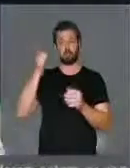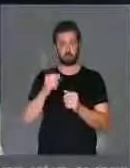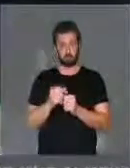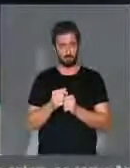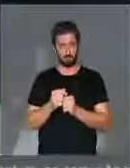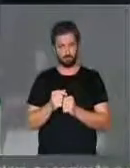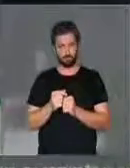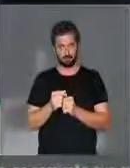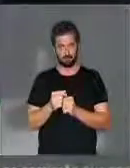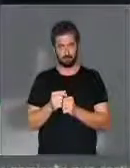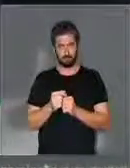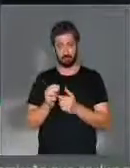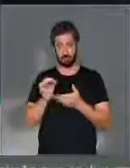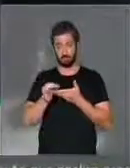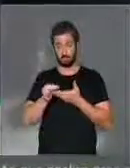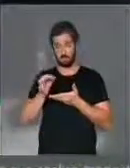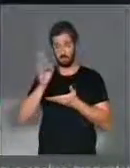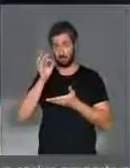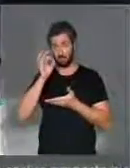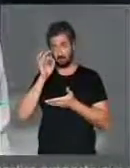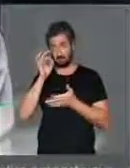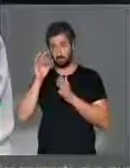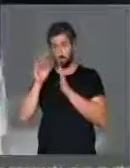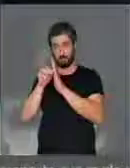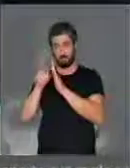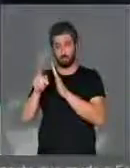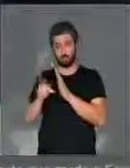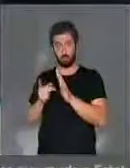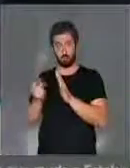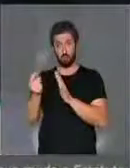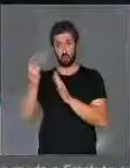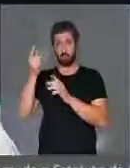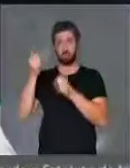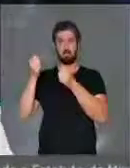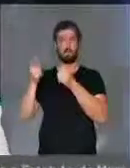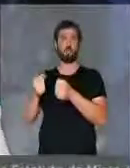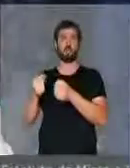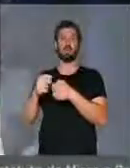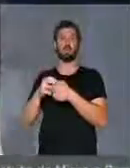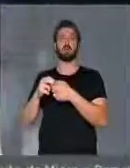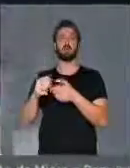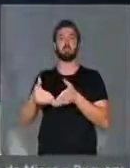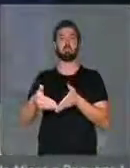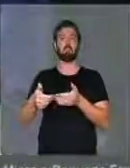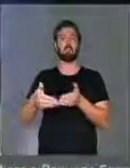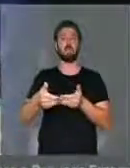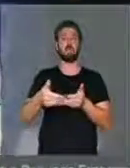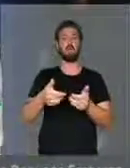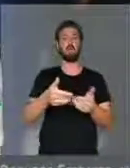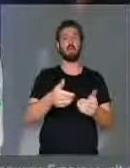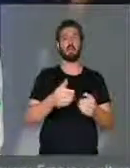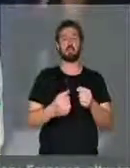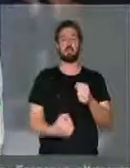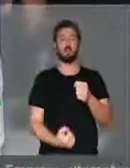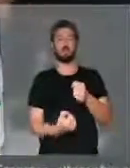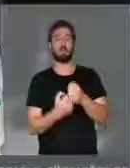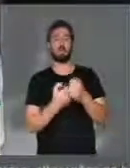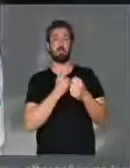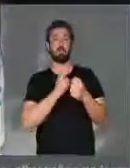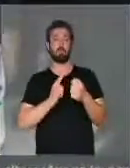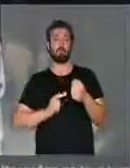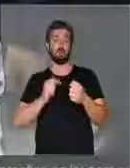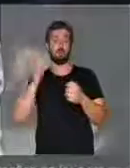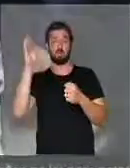Falava que o café da aristocracia tão poderosa vivia pedindo apoio do Estado